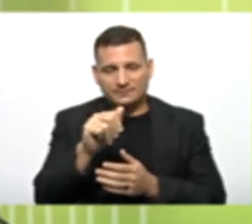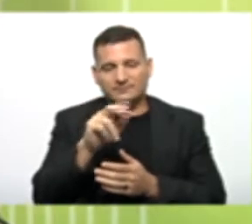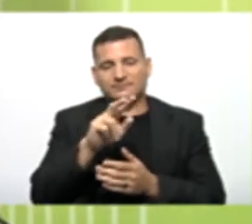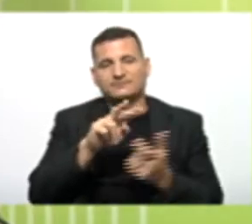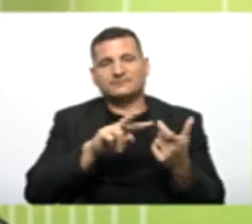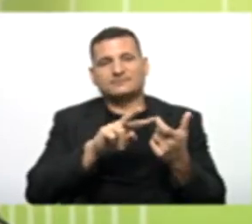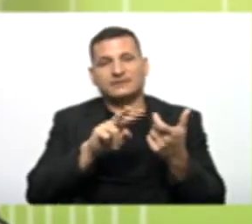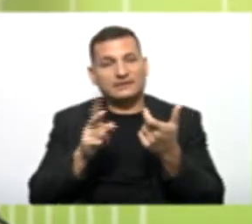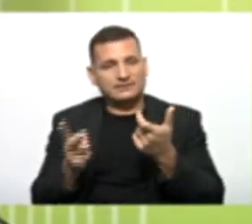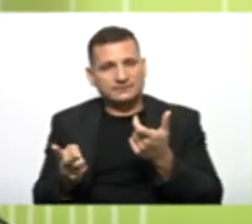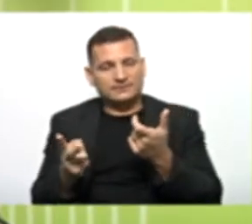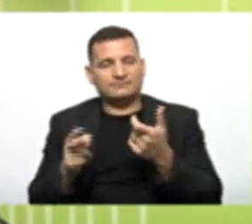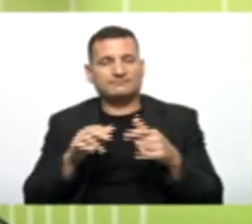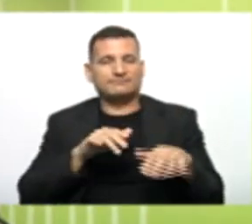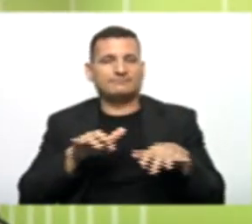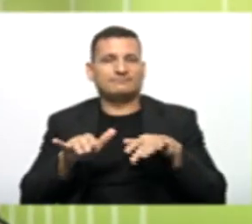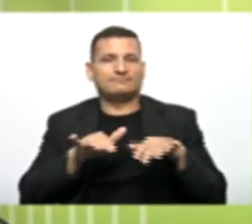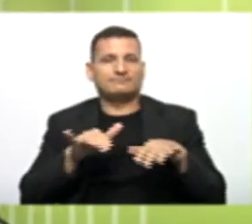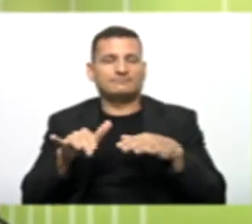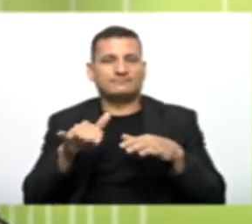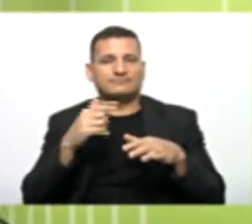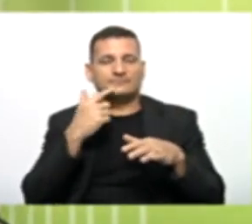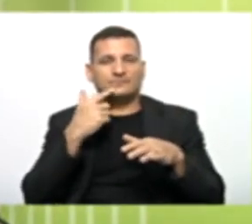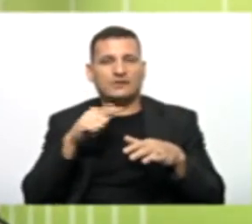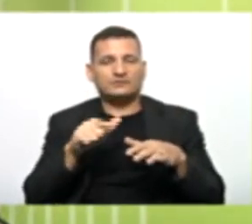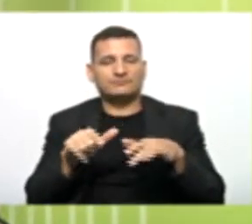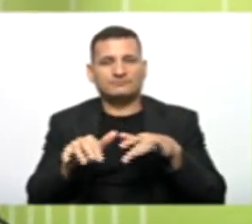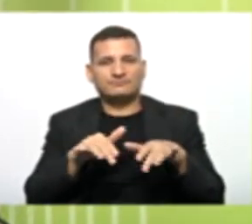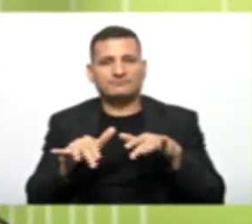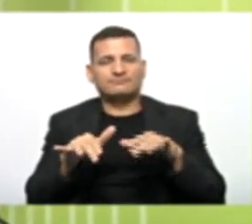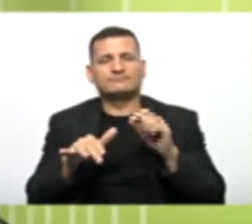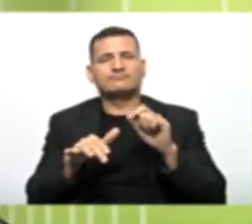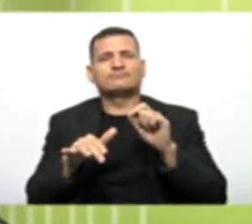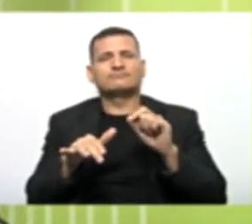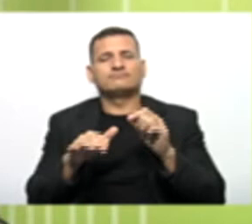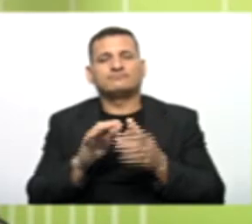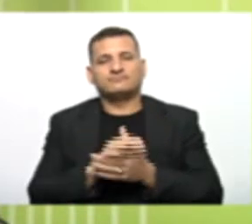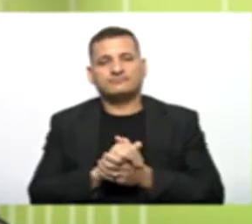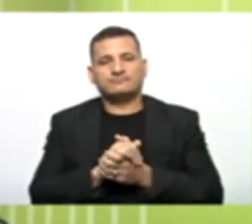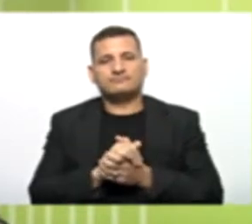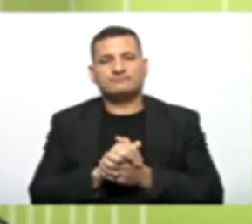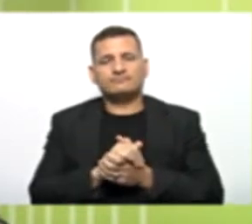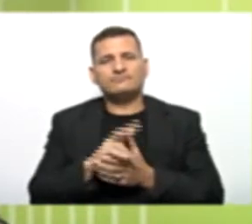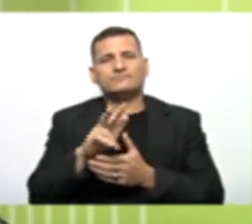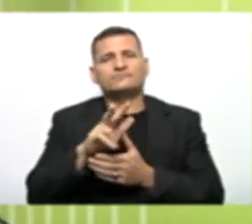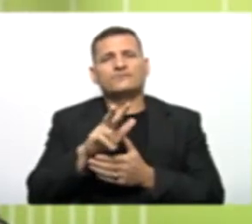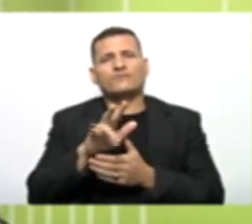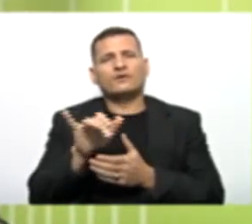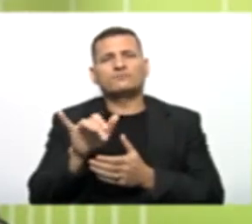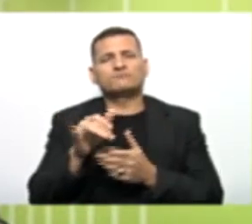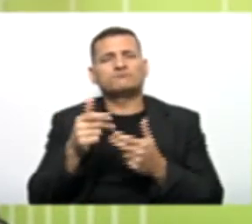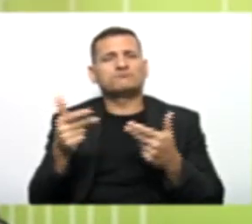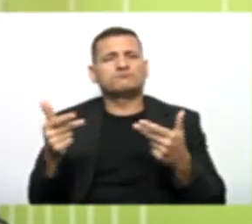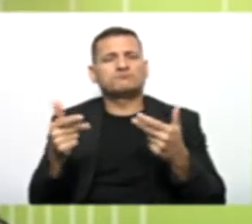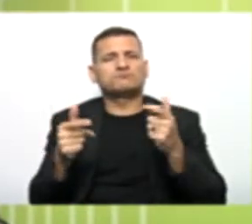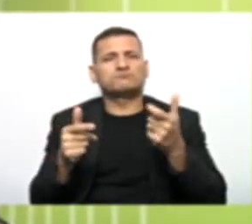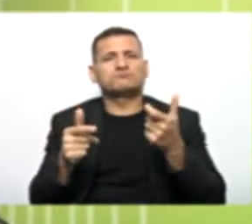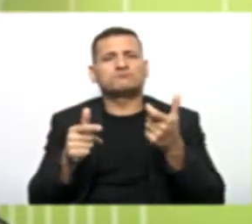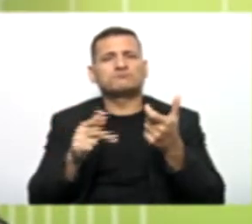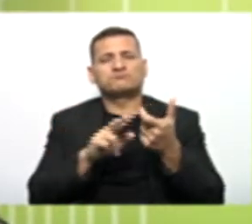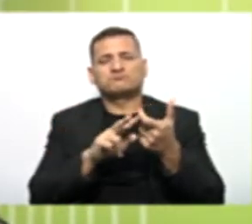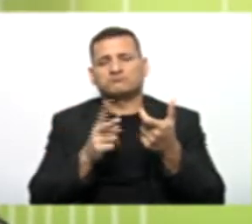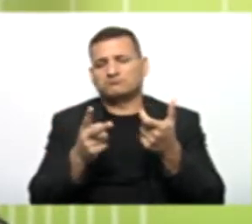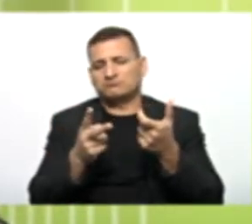nós estamos falando que alguma coisa vai receber, ou melhor, vai herdar algo de outra